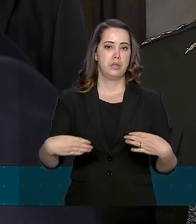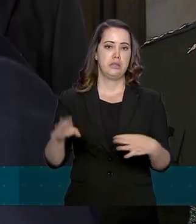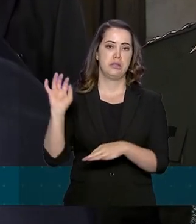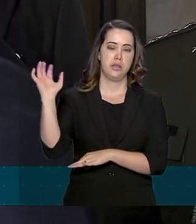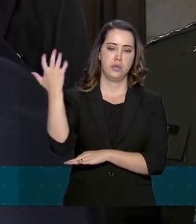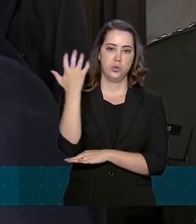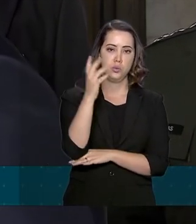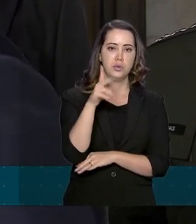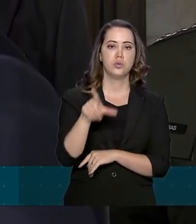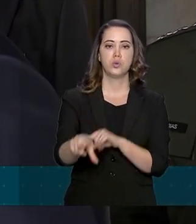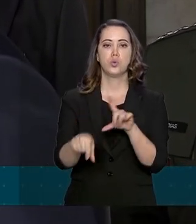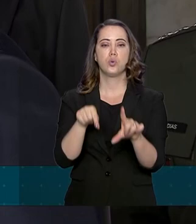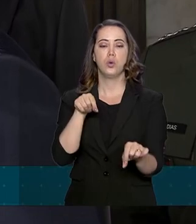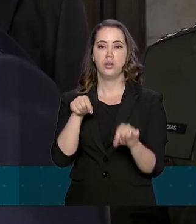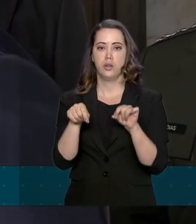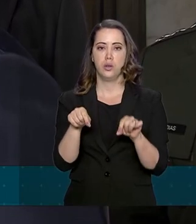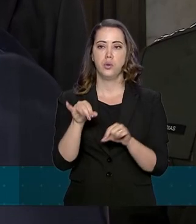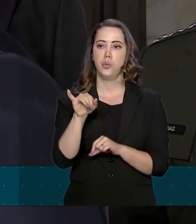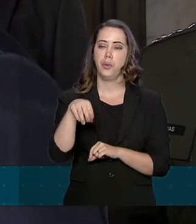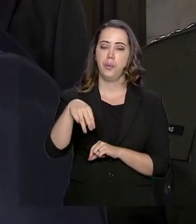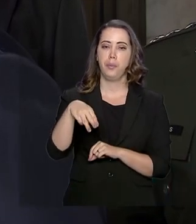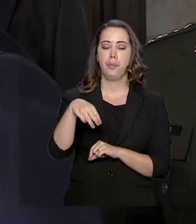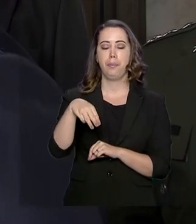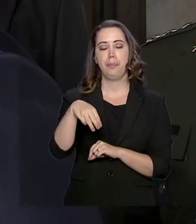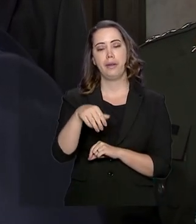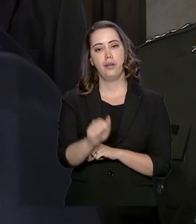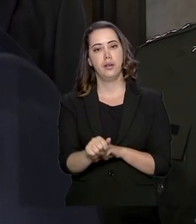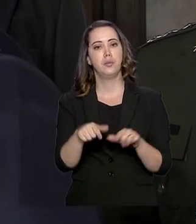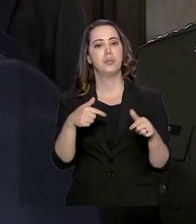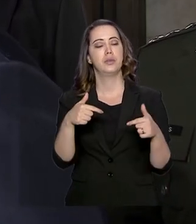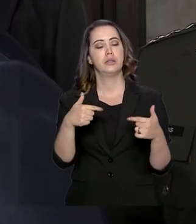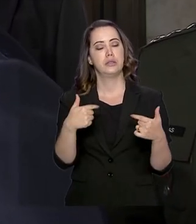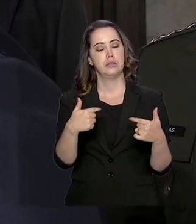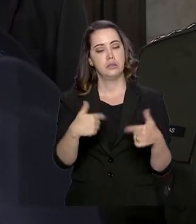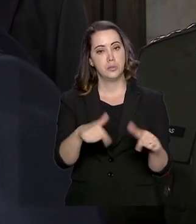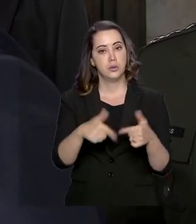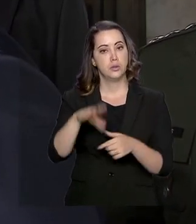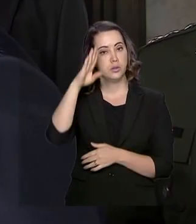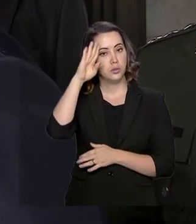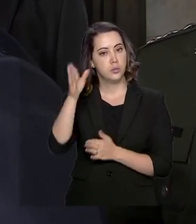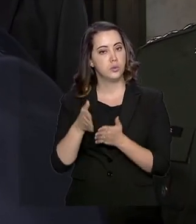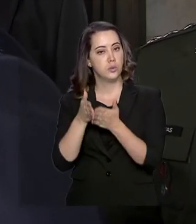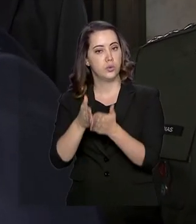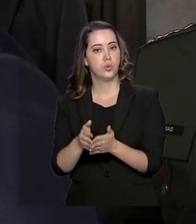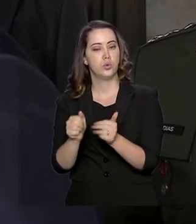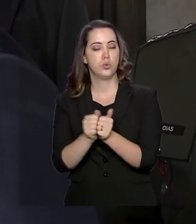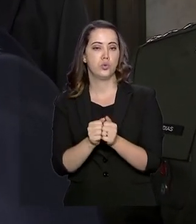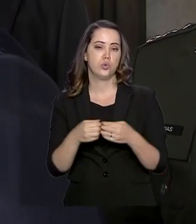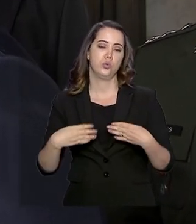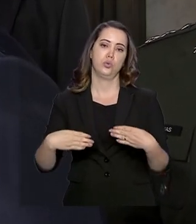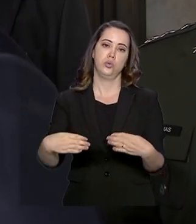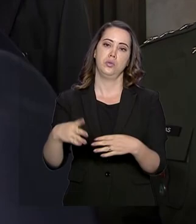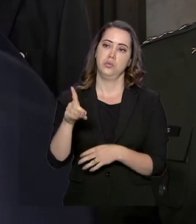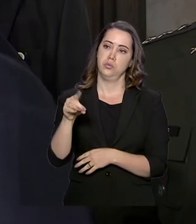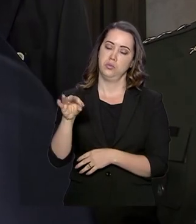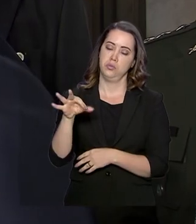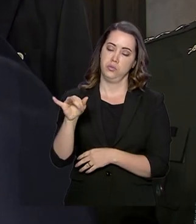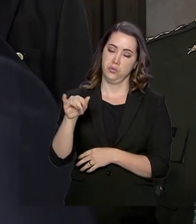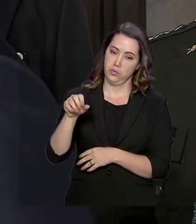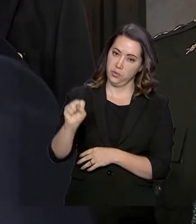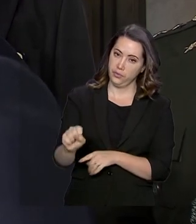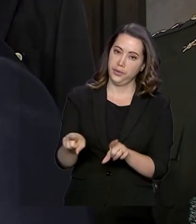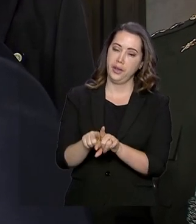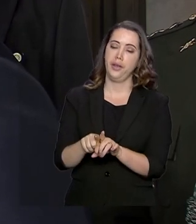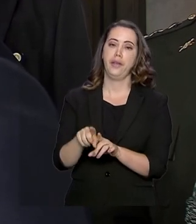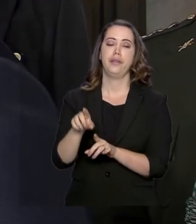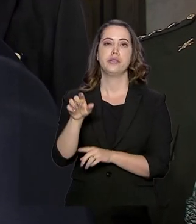que designou o IBAMA para atuar. A Marinha foi designada pelo Ministério da Defesa. Então, as medidas da Petrobras, a